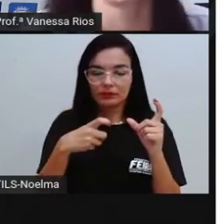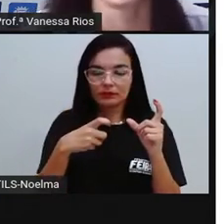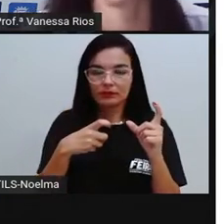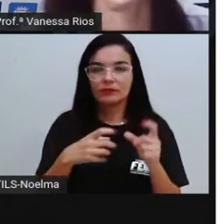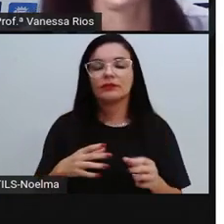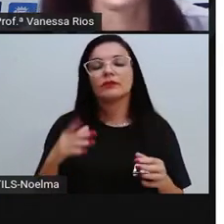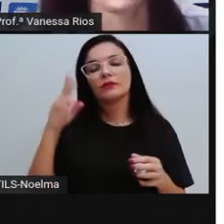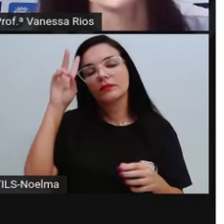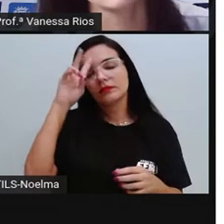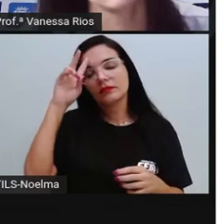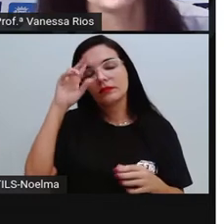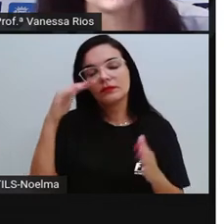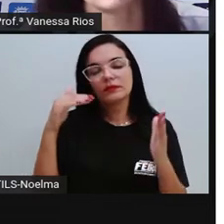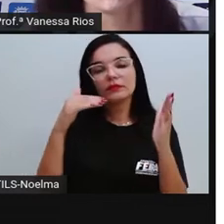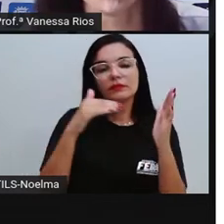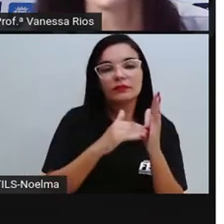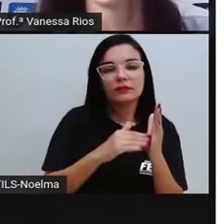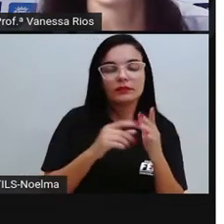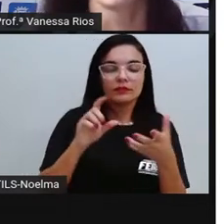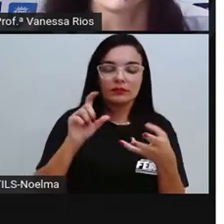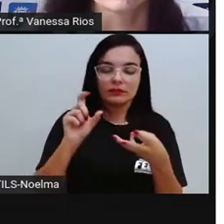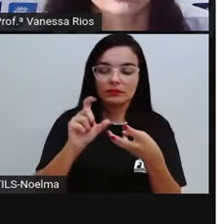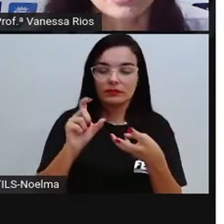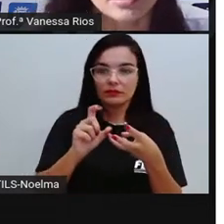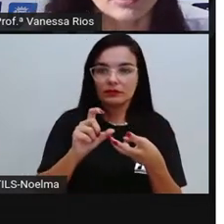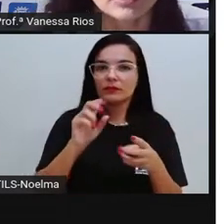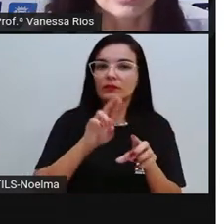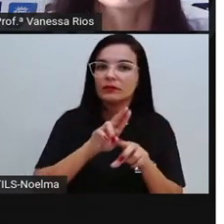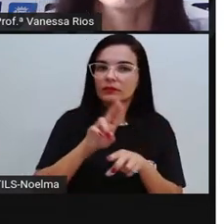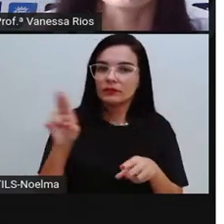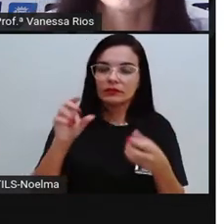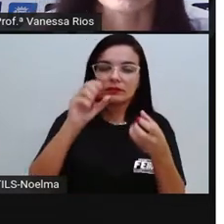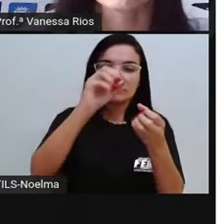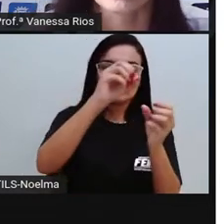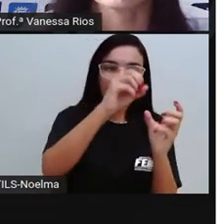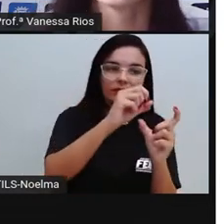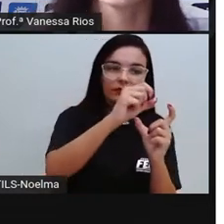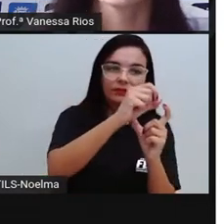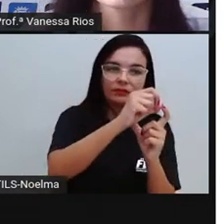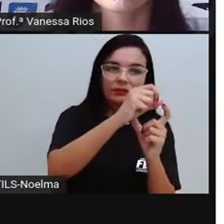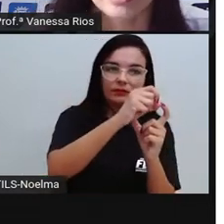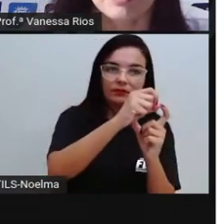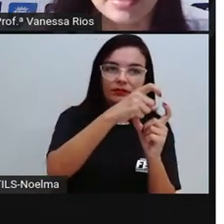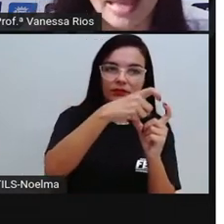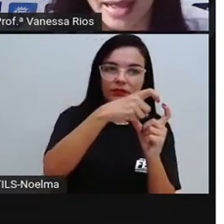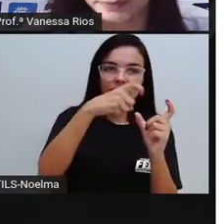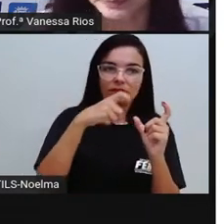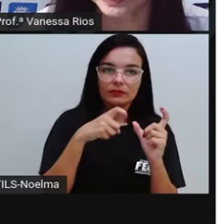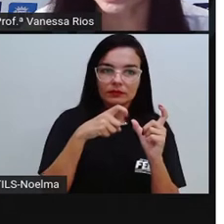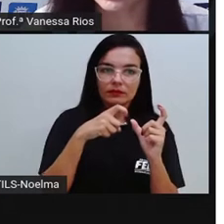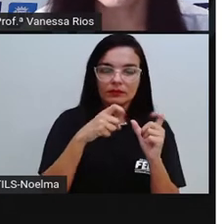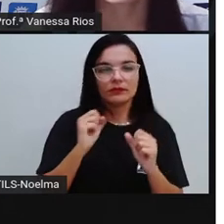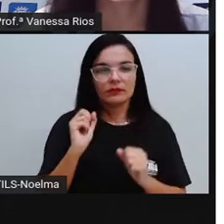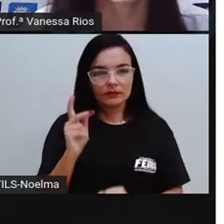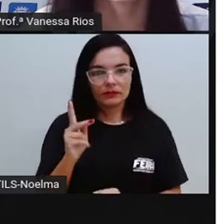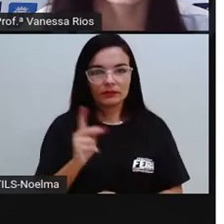a palavra é classificada como oxítona, que é o caso aí de sabiá.